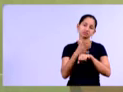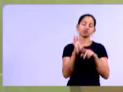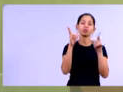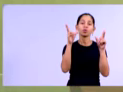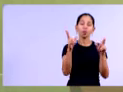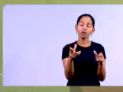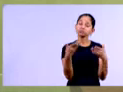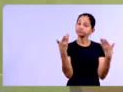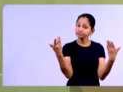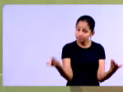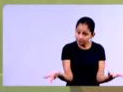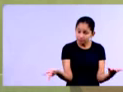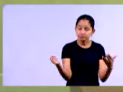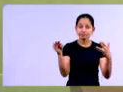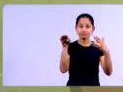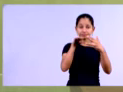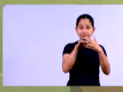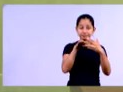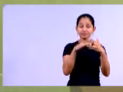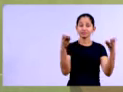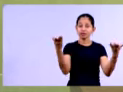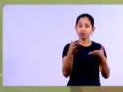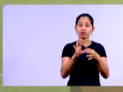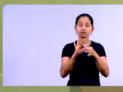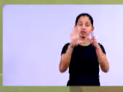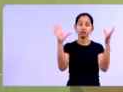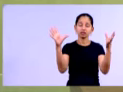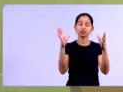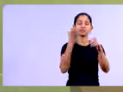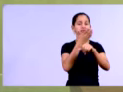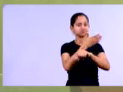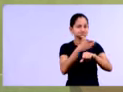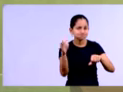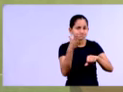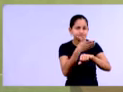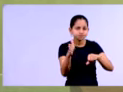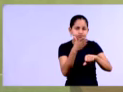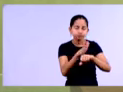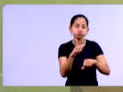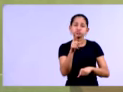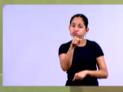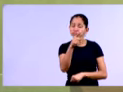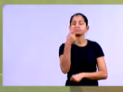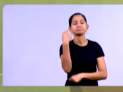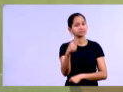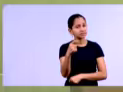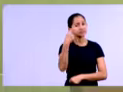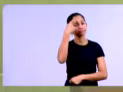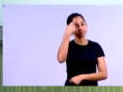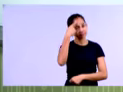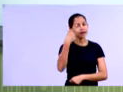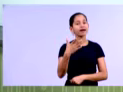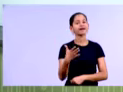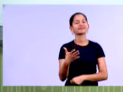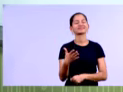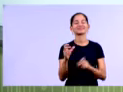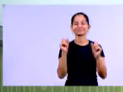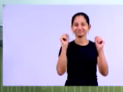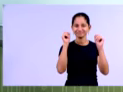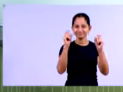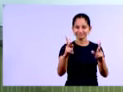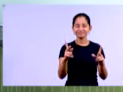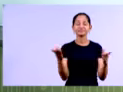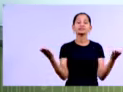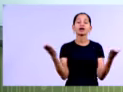Façam o exercício agora, fiquem à vontade, coloquem a cabeça para pensar e vamos lá, professor Kenney. Ok, professor Kleber. Gente,